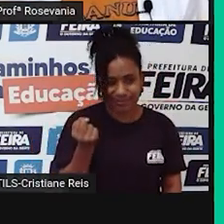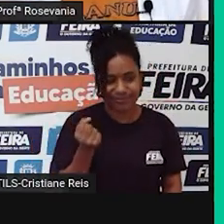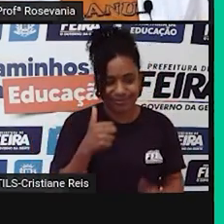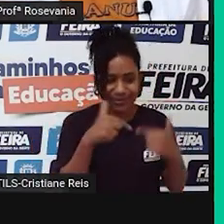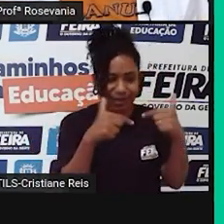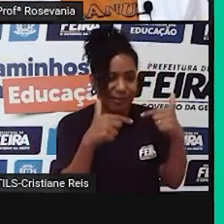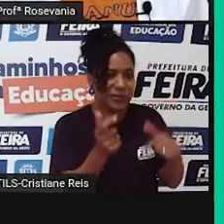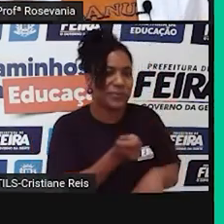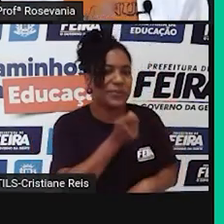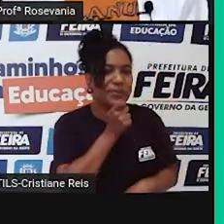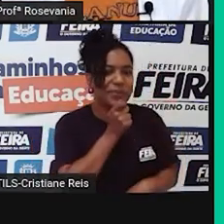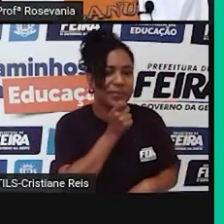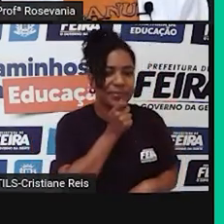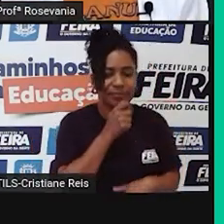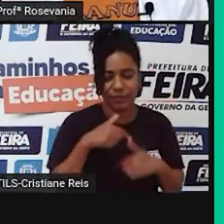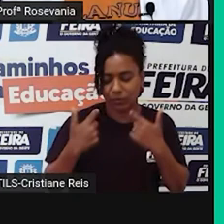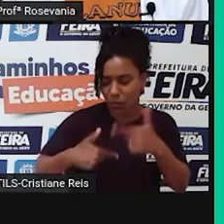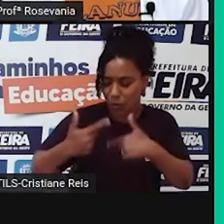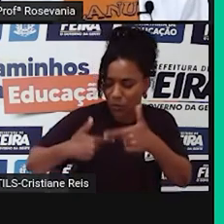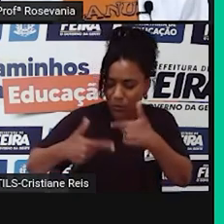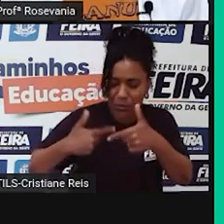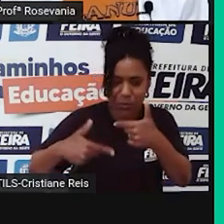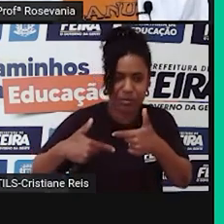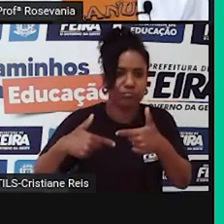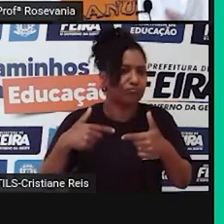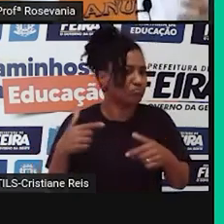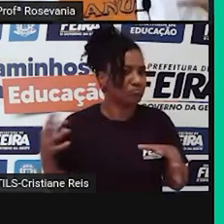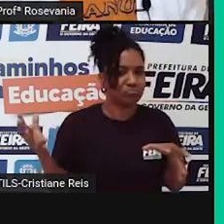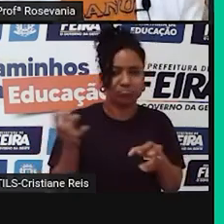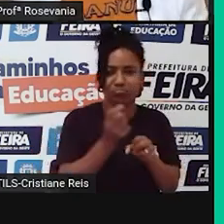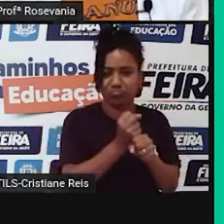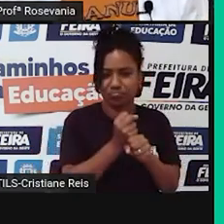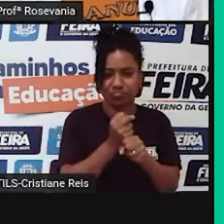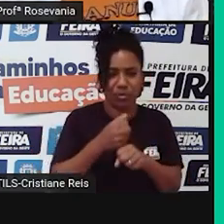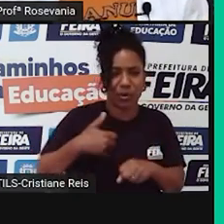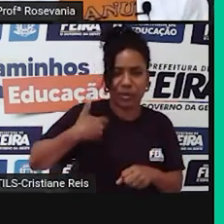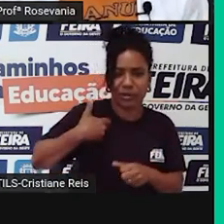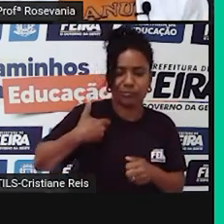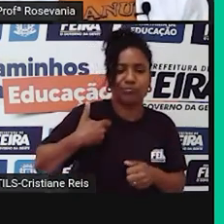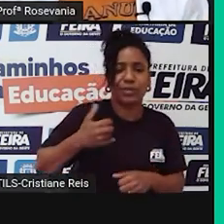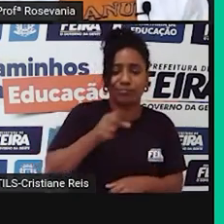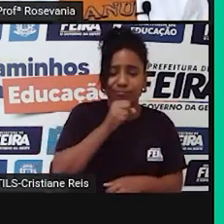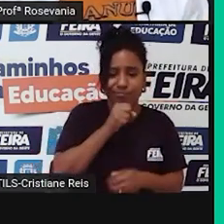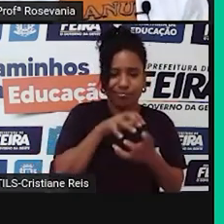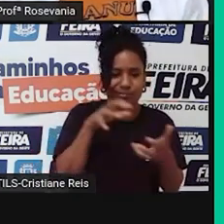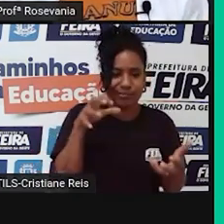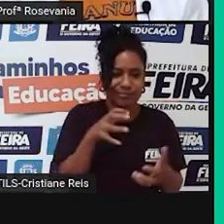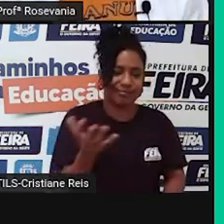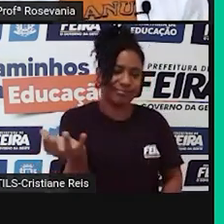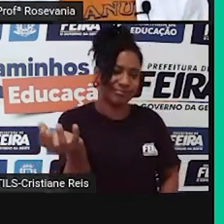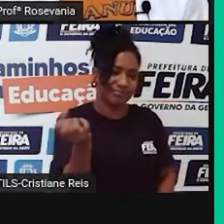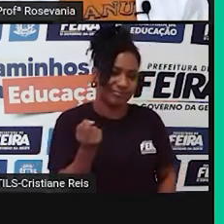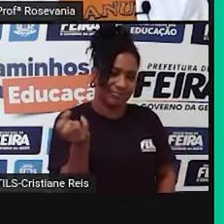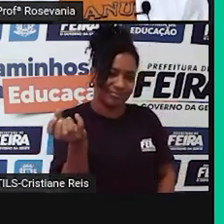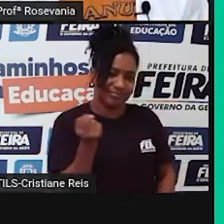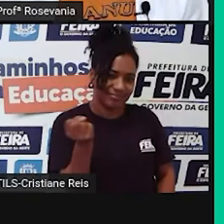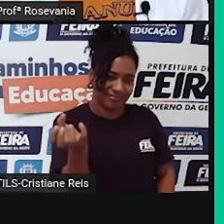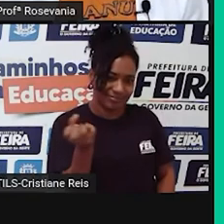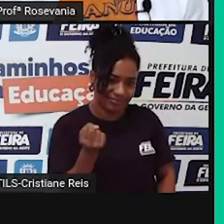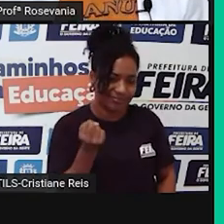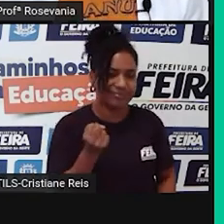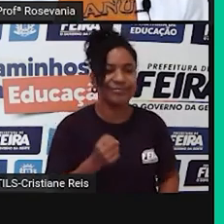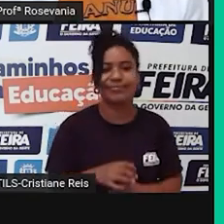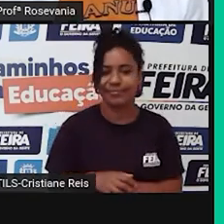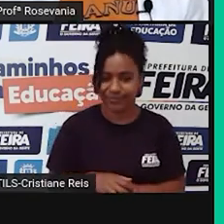que produziu, mora a dizer assim, né, durante sua vida de trabalho. Então exige mais dessa população, se não houver um bom planejamento